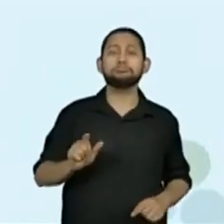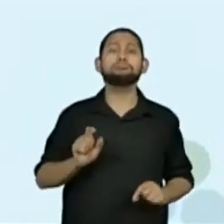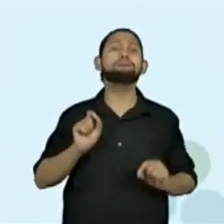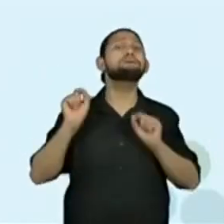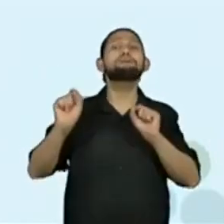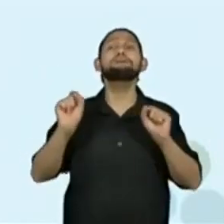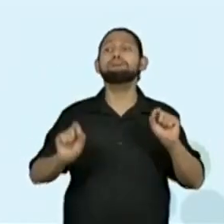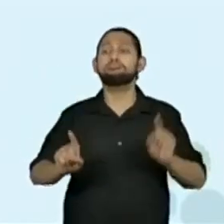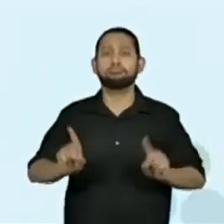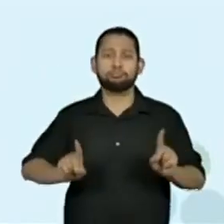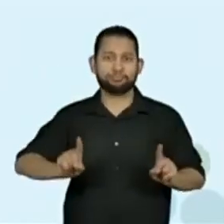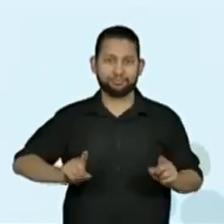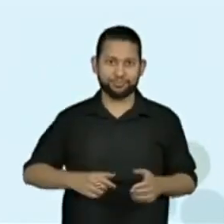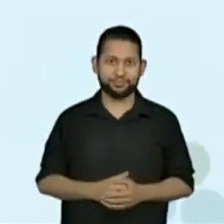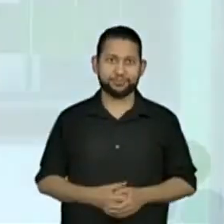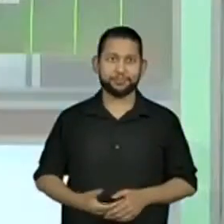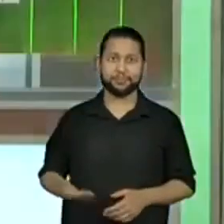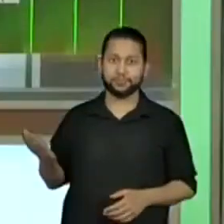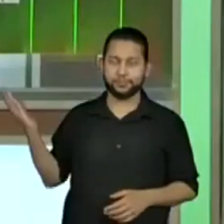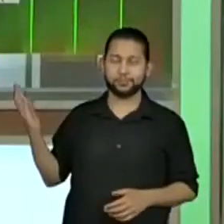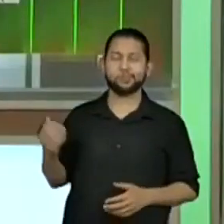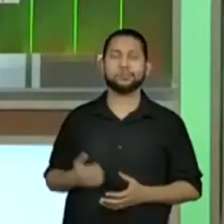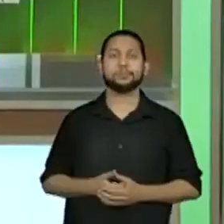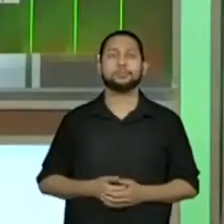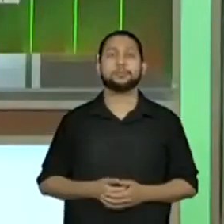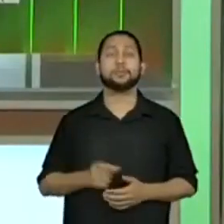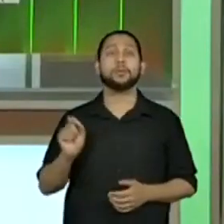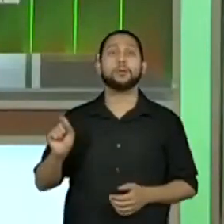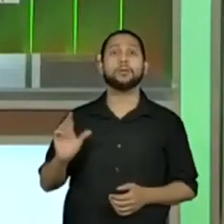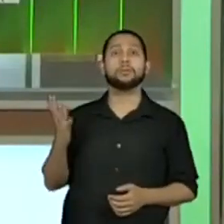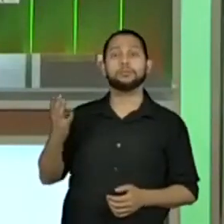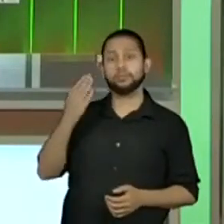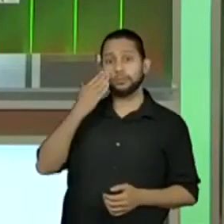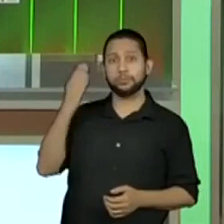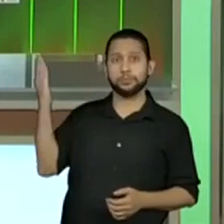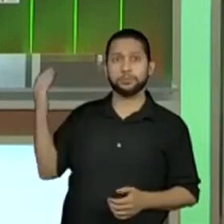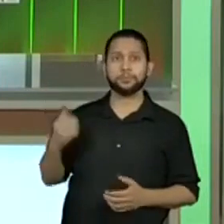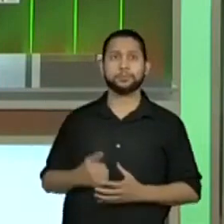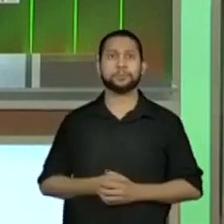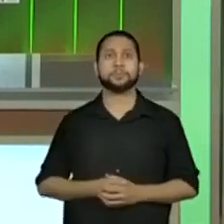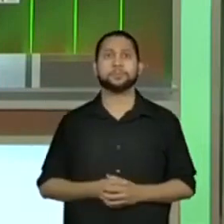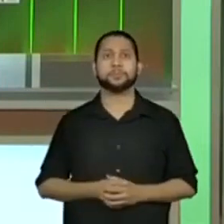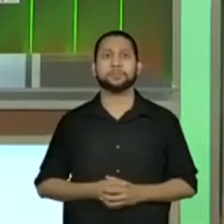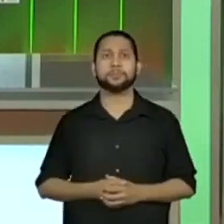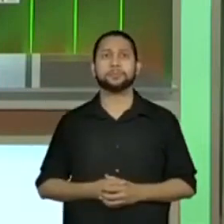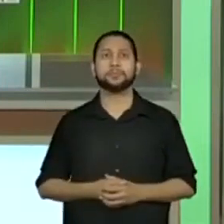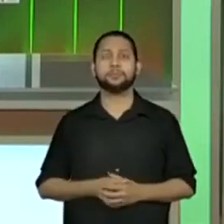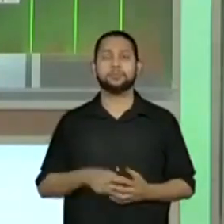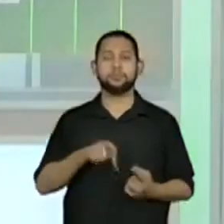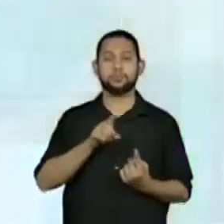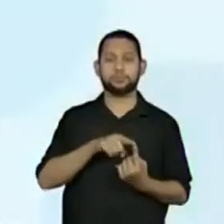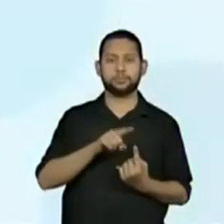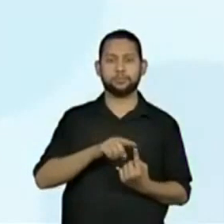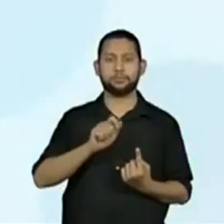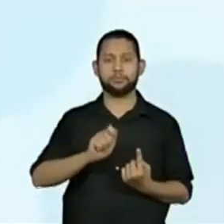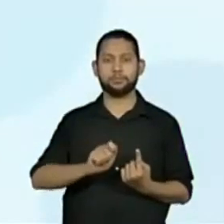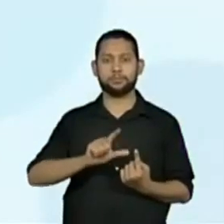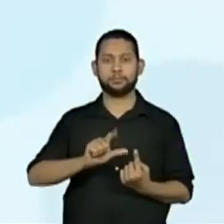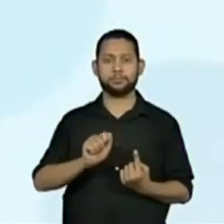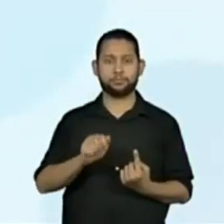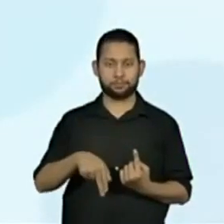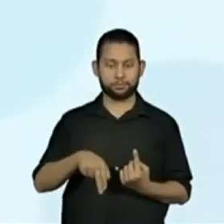tela. Temos aqui a seguinte situação na tela. Alain e